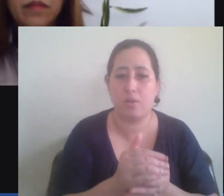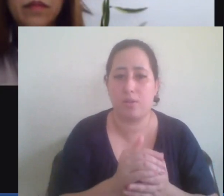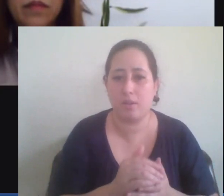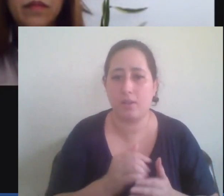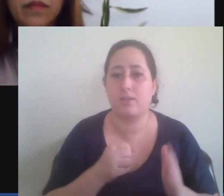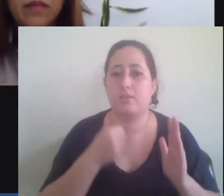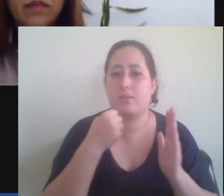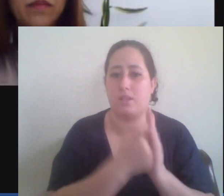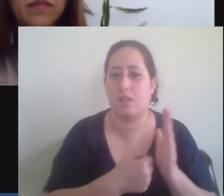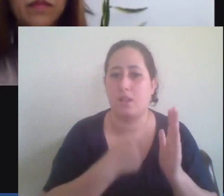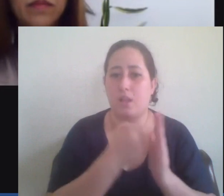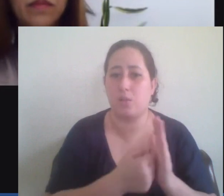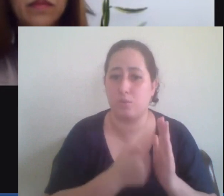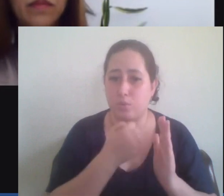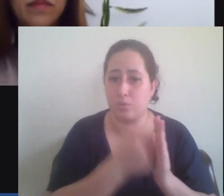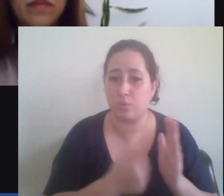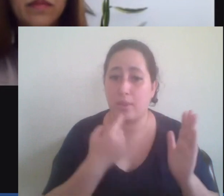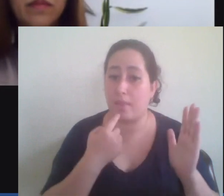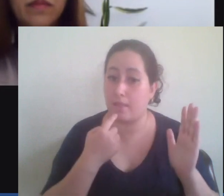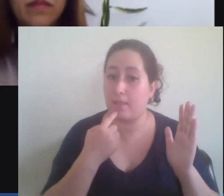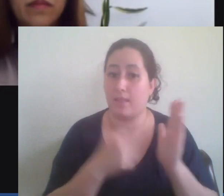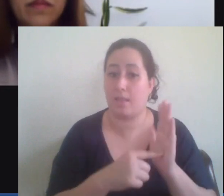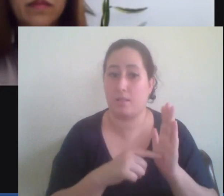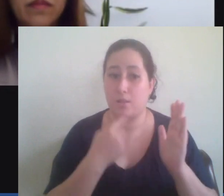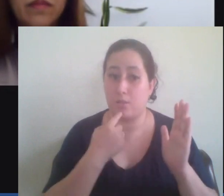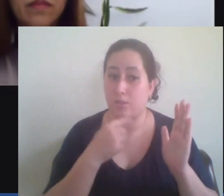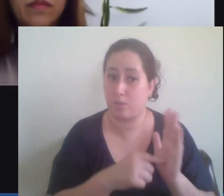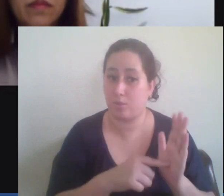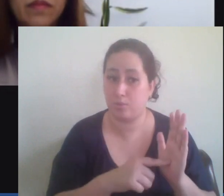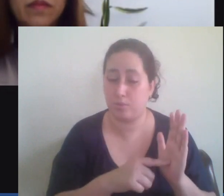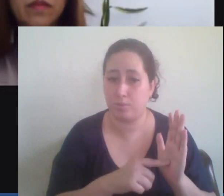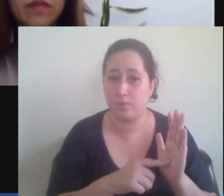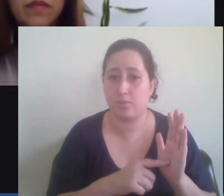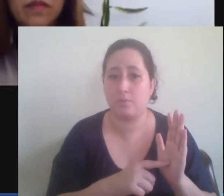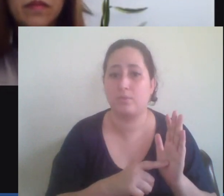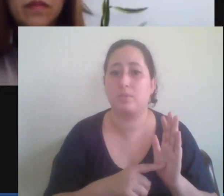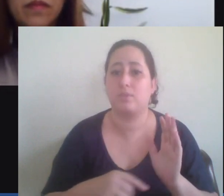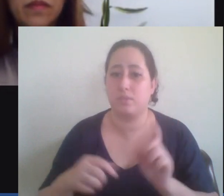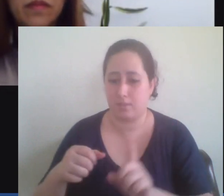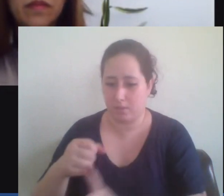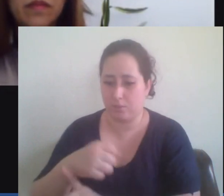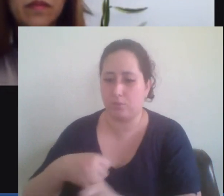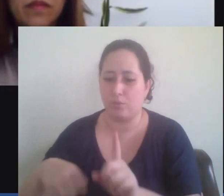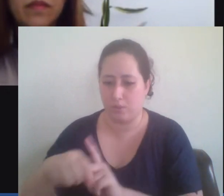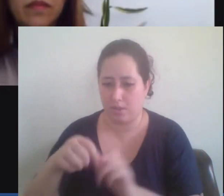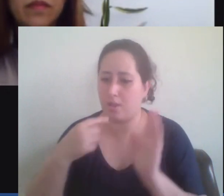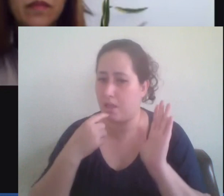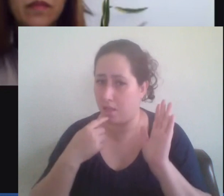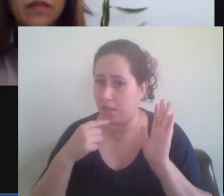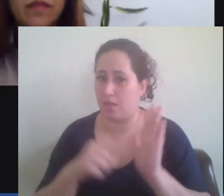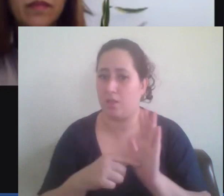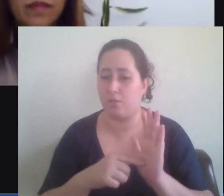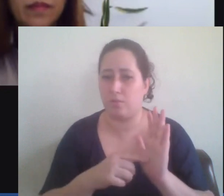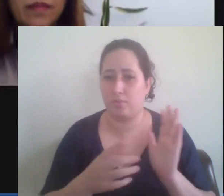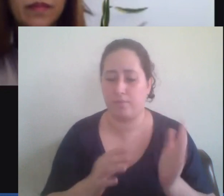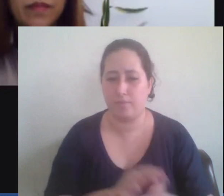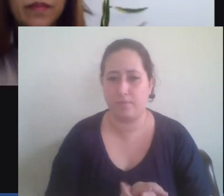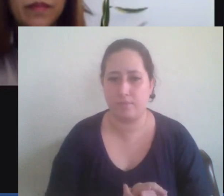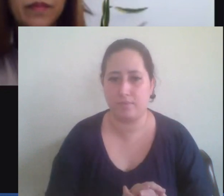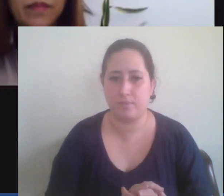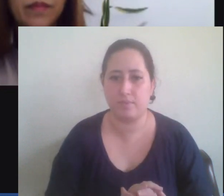e denunciando mesmo enquanto sociedade todos esses